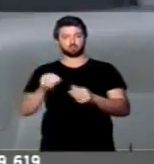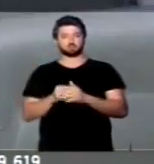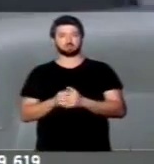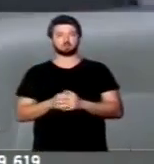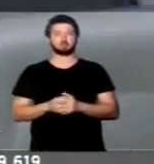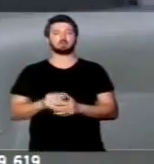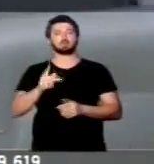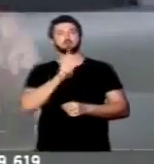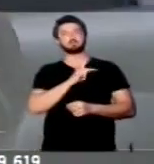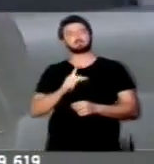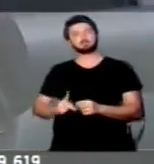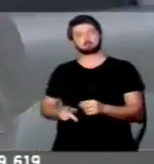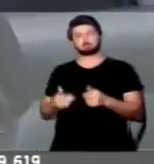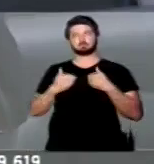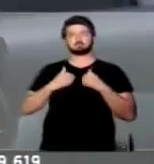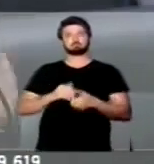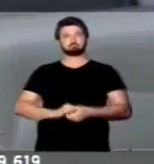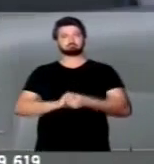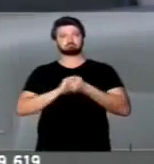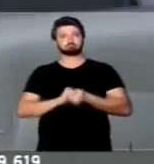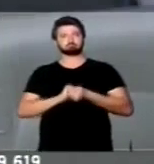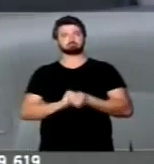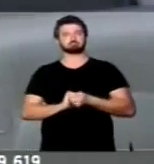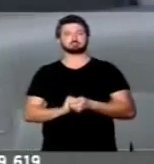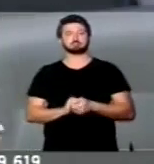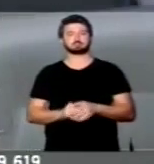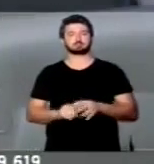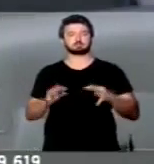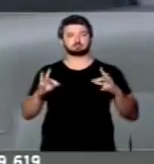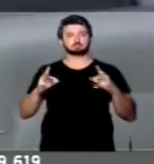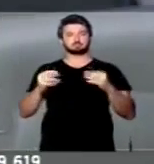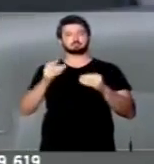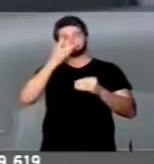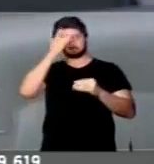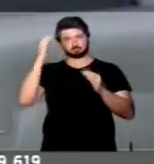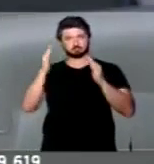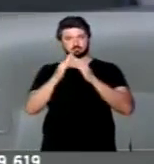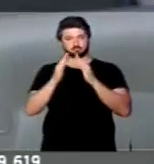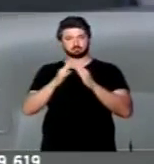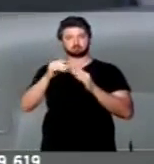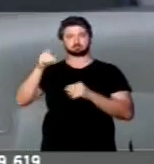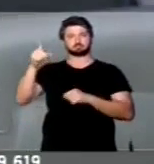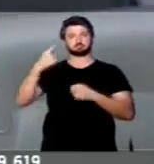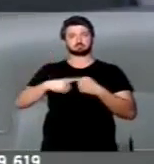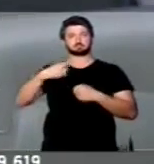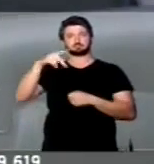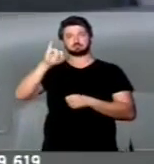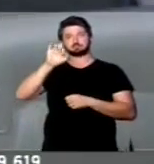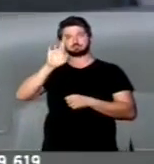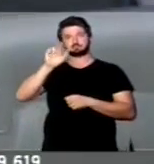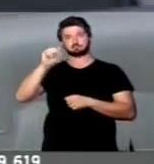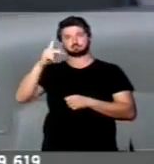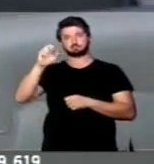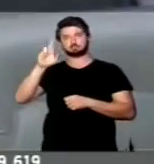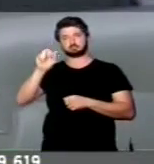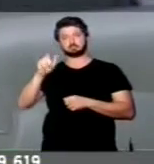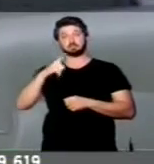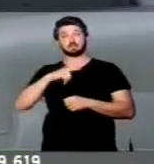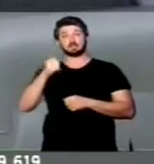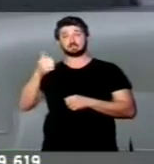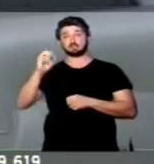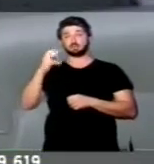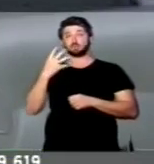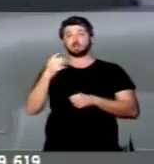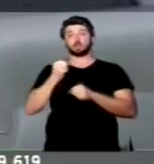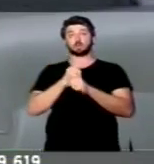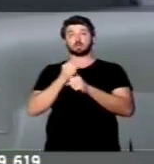Senhor presidente, eu gostaria de cumprimentar todos os moradores da cidade de Pirapora, completando 104 anos